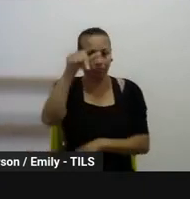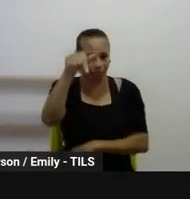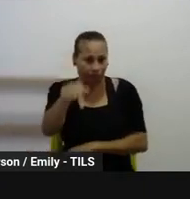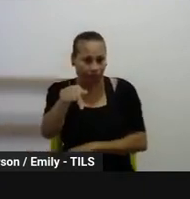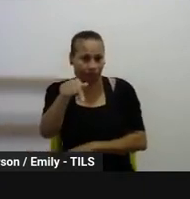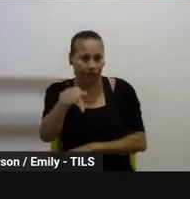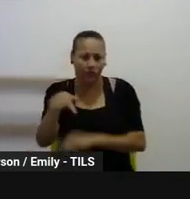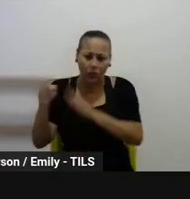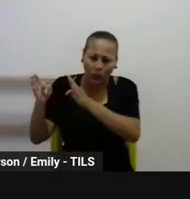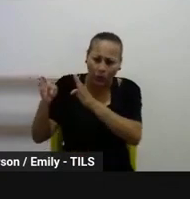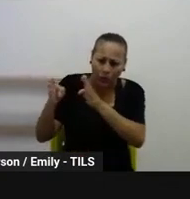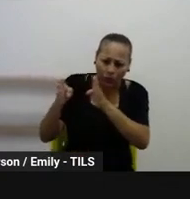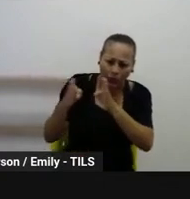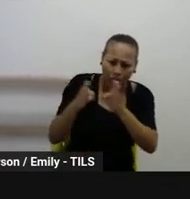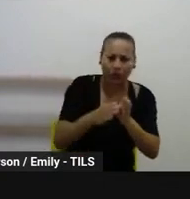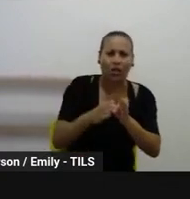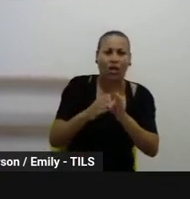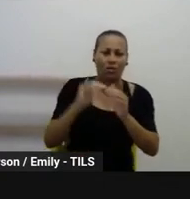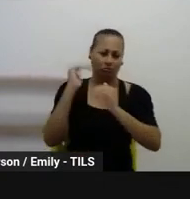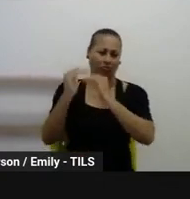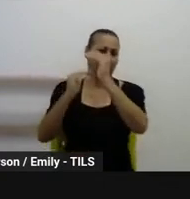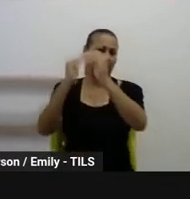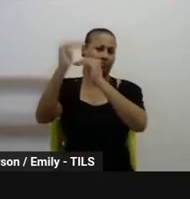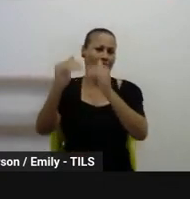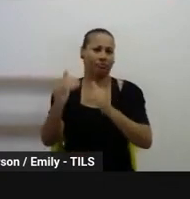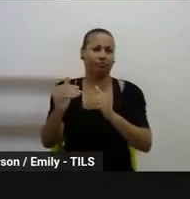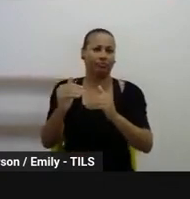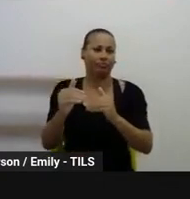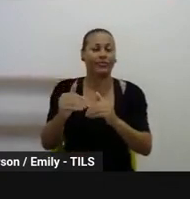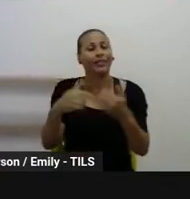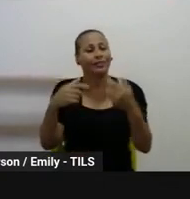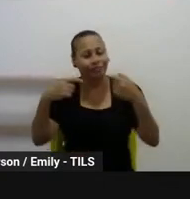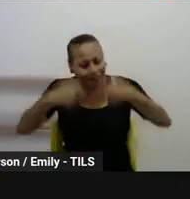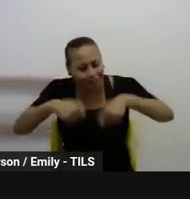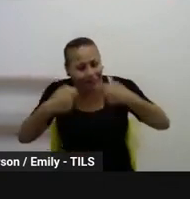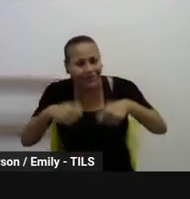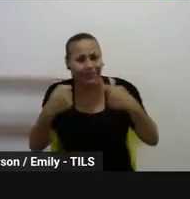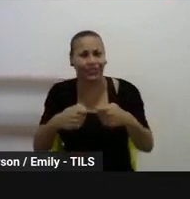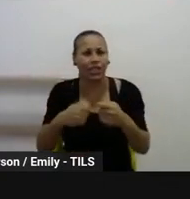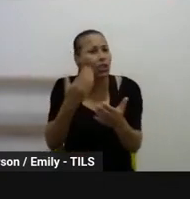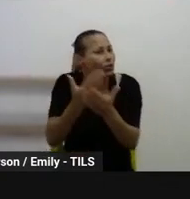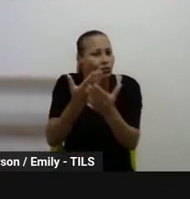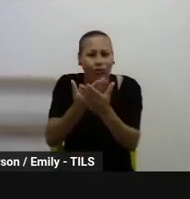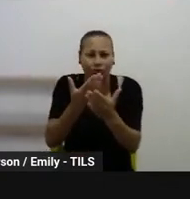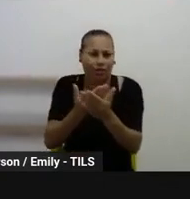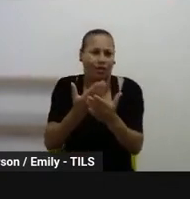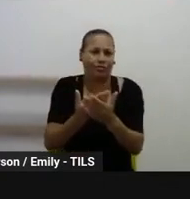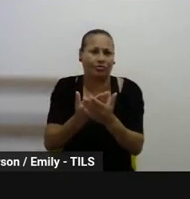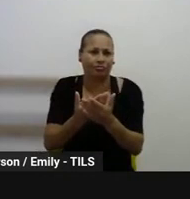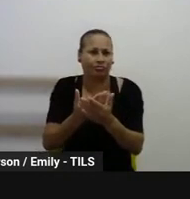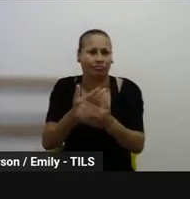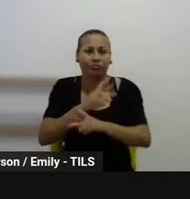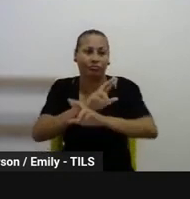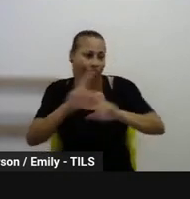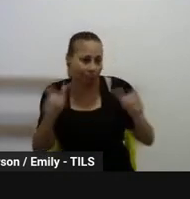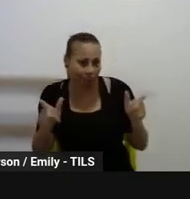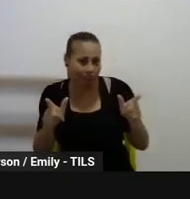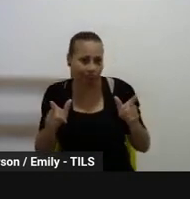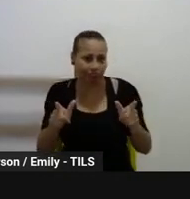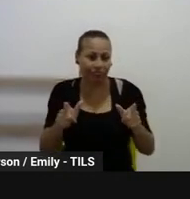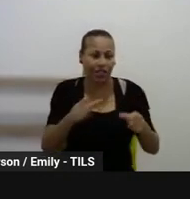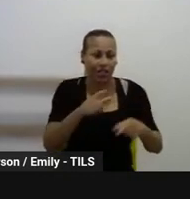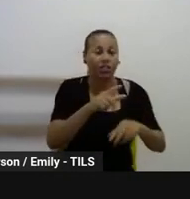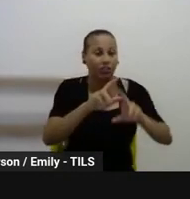fomento à qualidade da educação básica em todas as etapas e modalidades, melhorando o fluxo